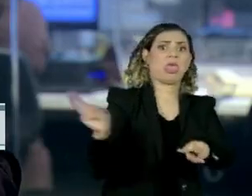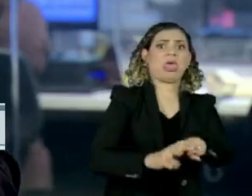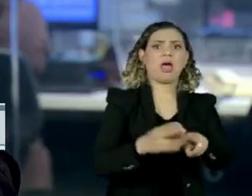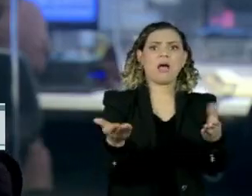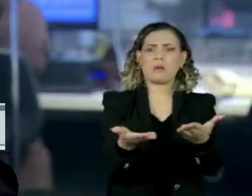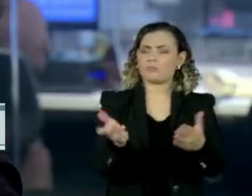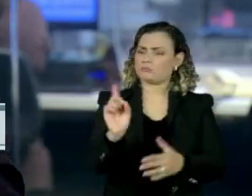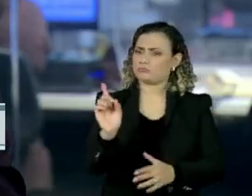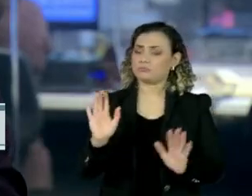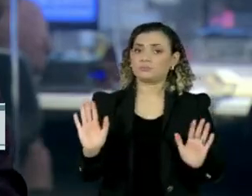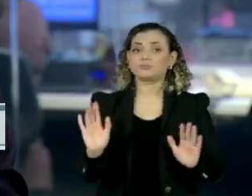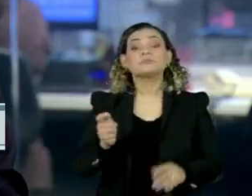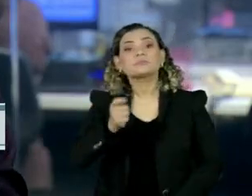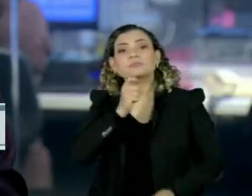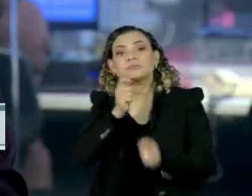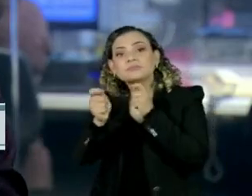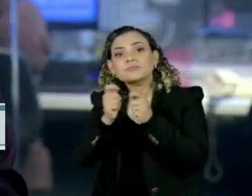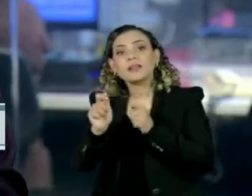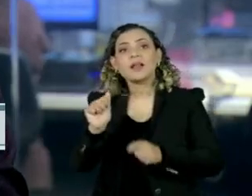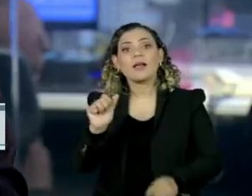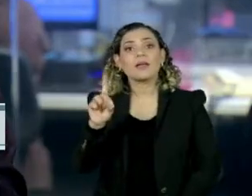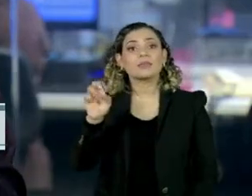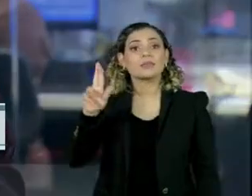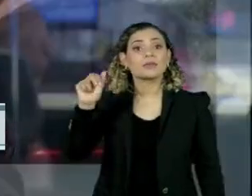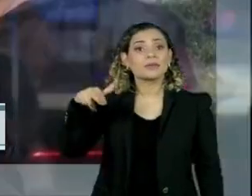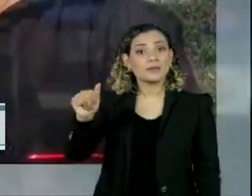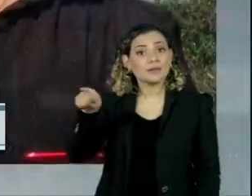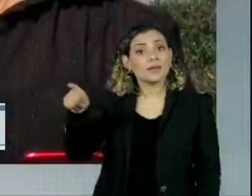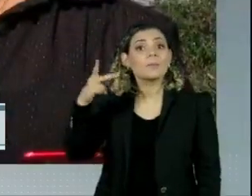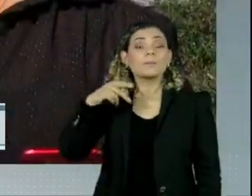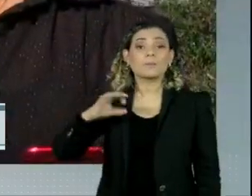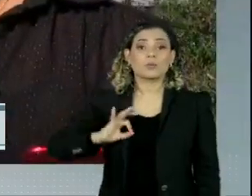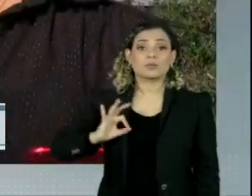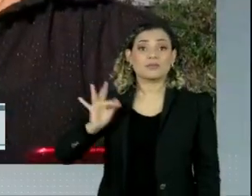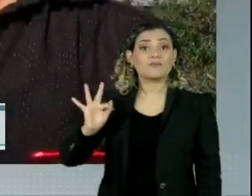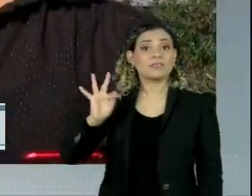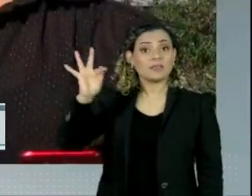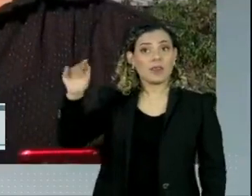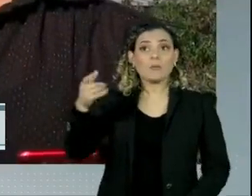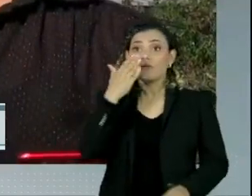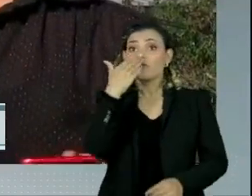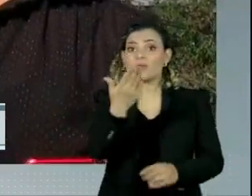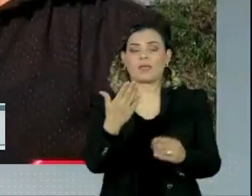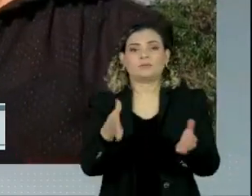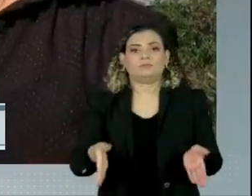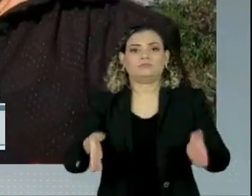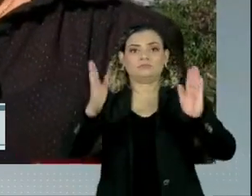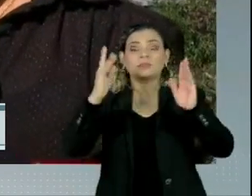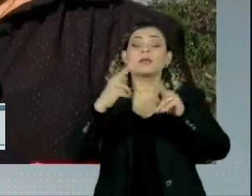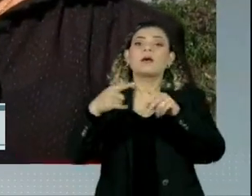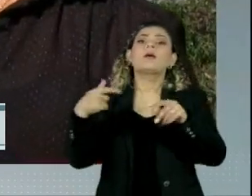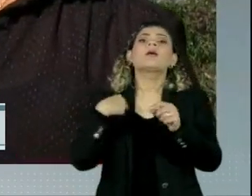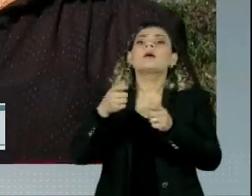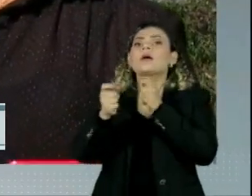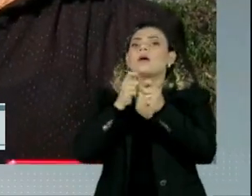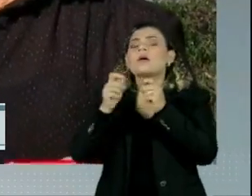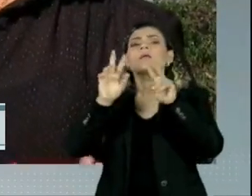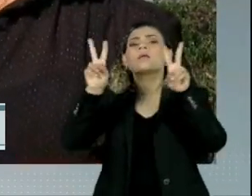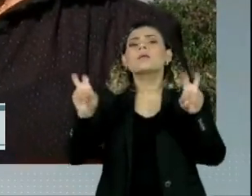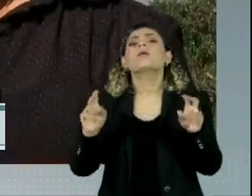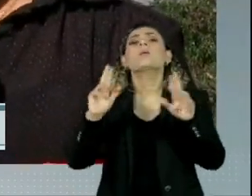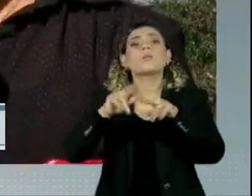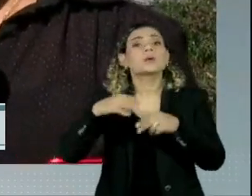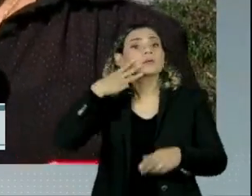Repórter Adriana Semino está em frente à sede da Polícia Federal em São Paulo, onde está o ex-ministro e de onde ele deve participar dessa audiência de